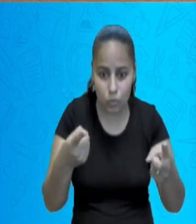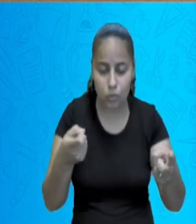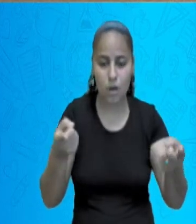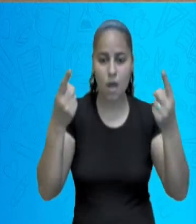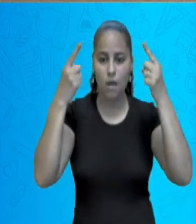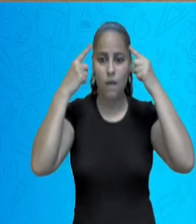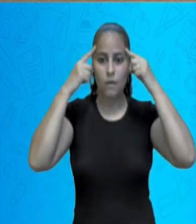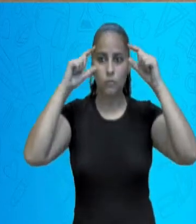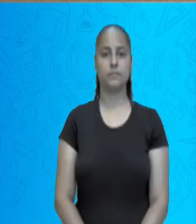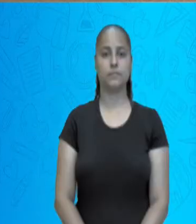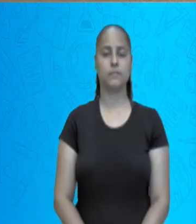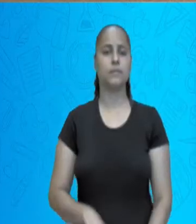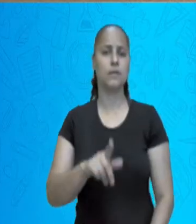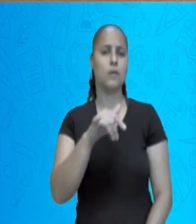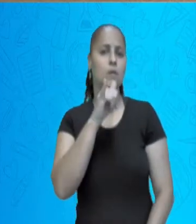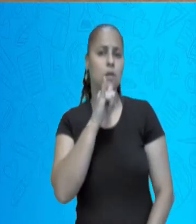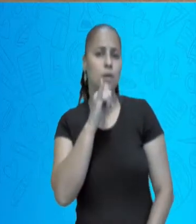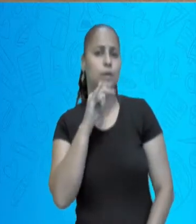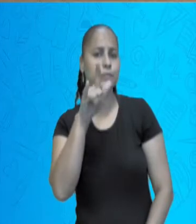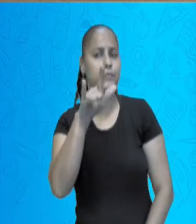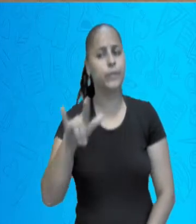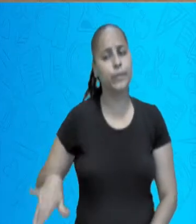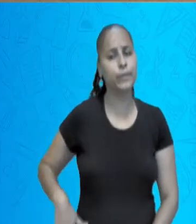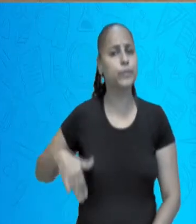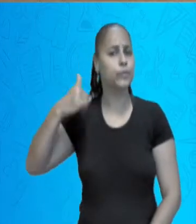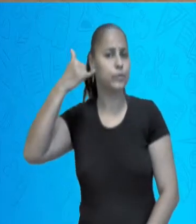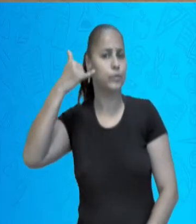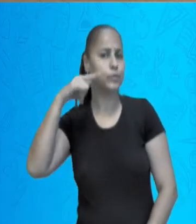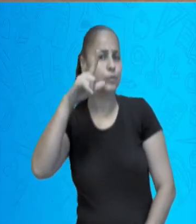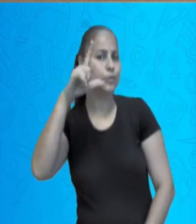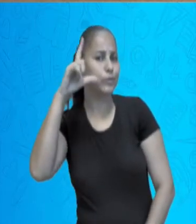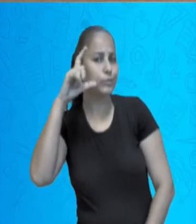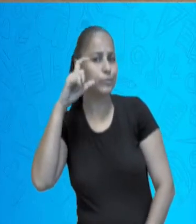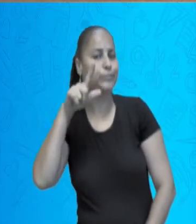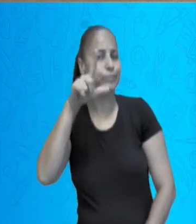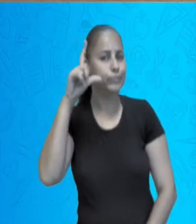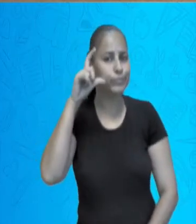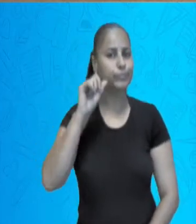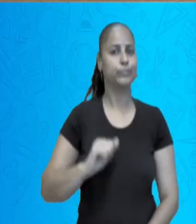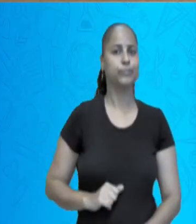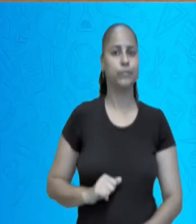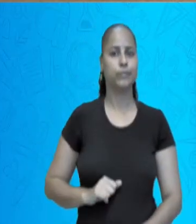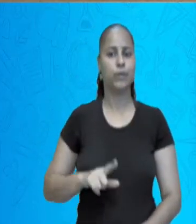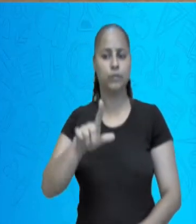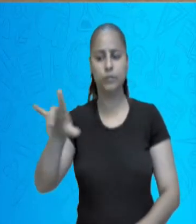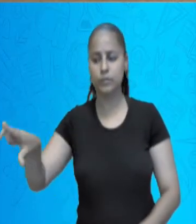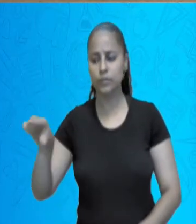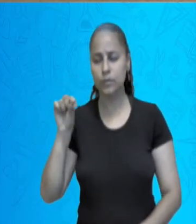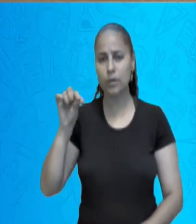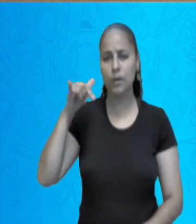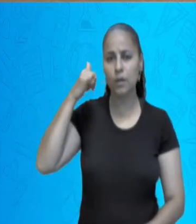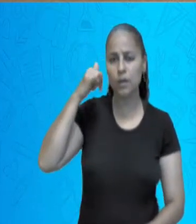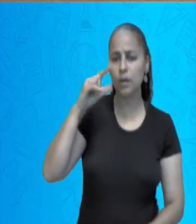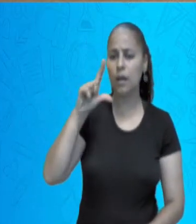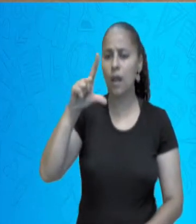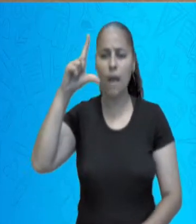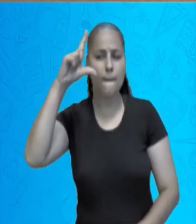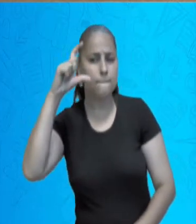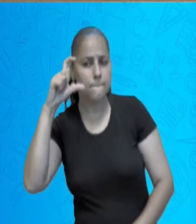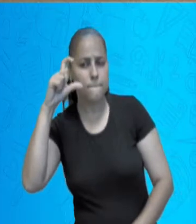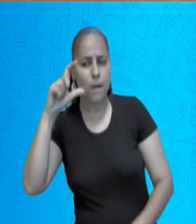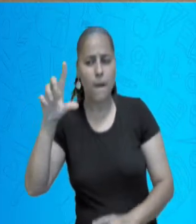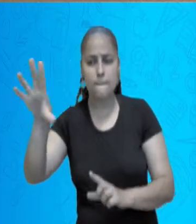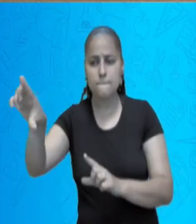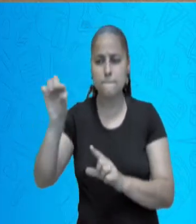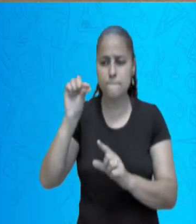cabeça para baixo. E assim também é a foto quando você tira no seu aparelho celular. O seu celular, você aponta, ele